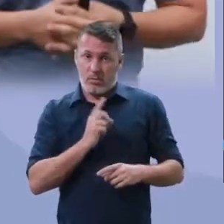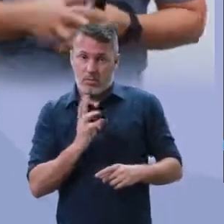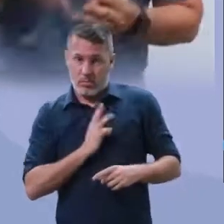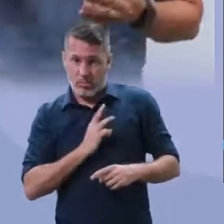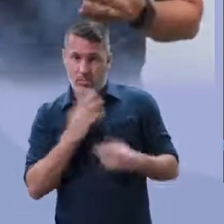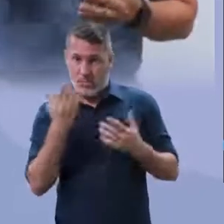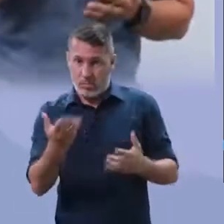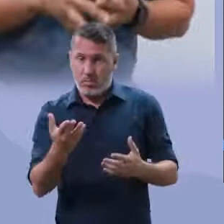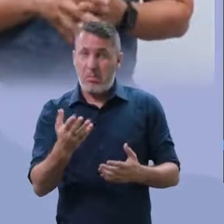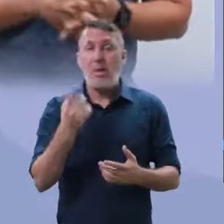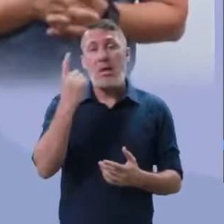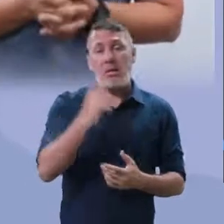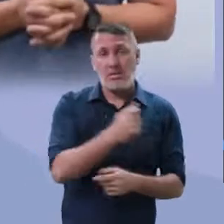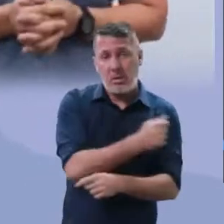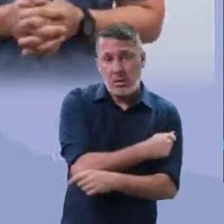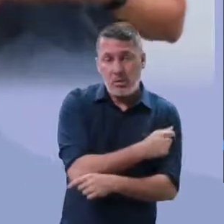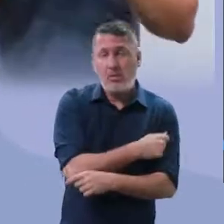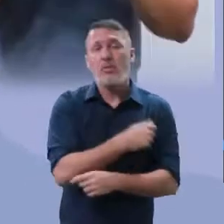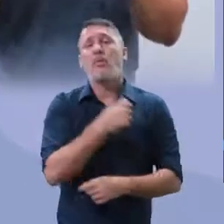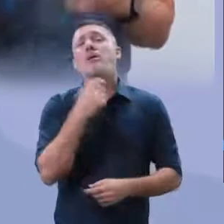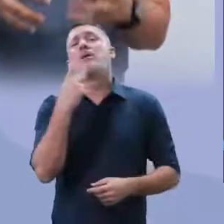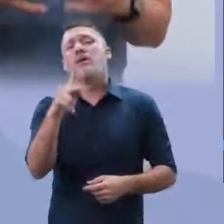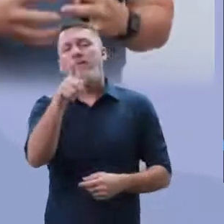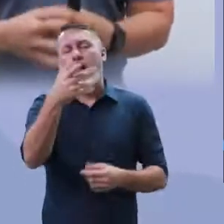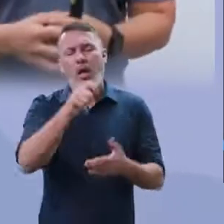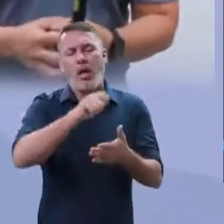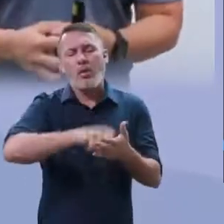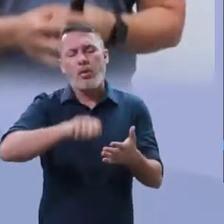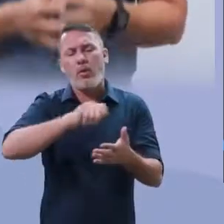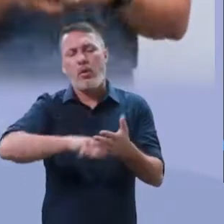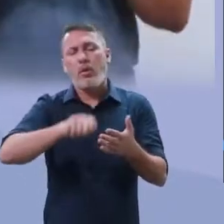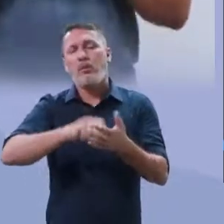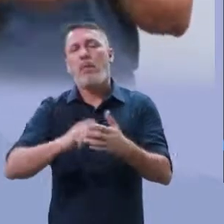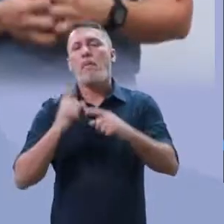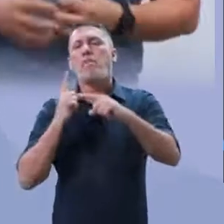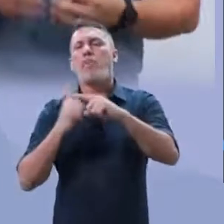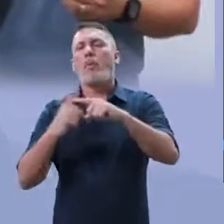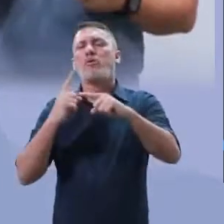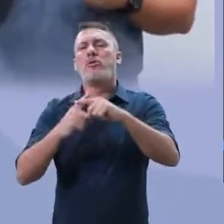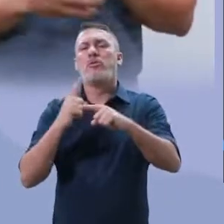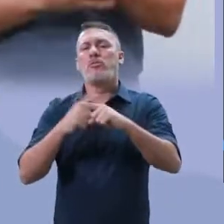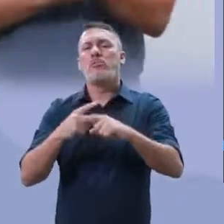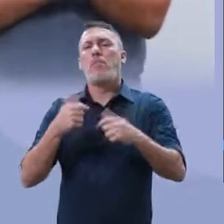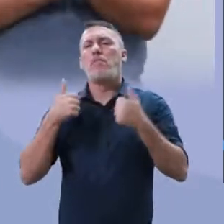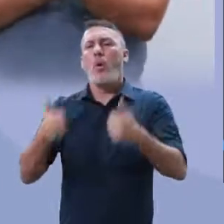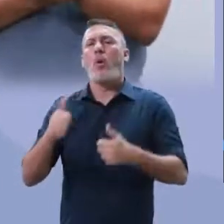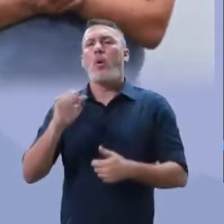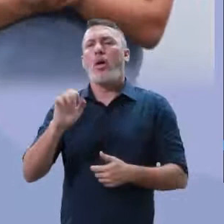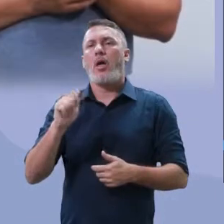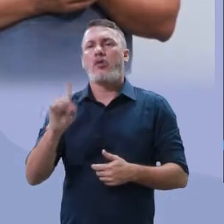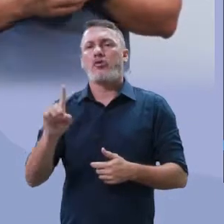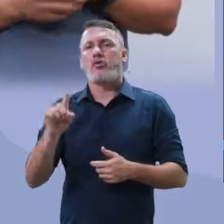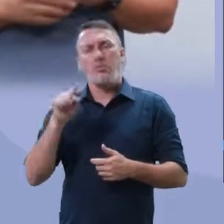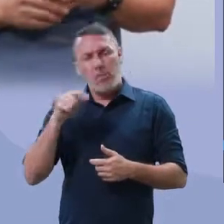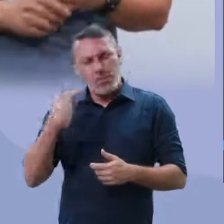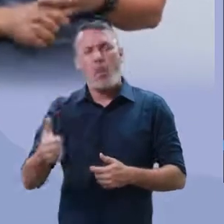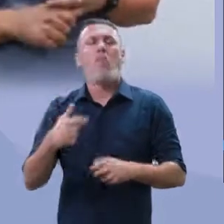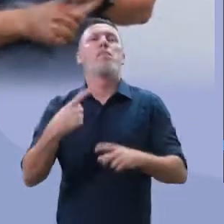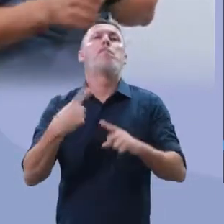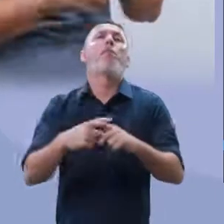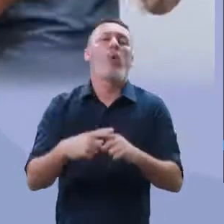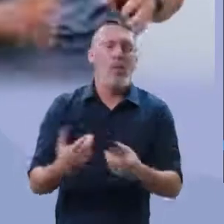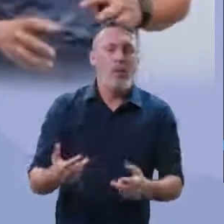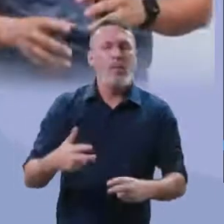você que está no segundo ano que está nos ouvindo aqui, anotem os pontos positivos para a educação à distância. Vai lá,